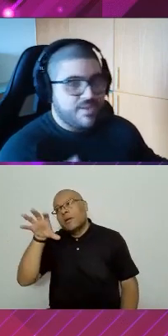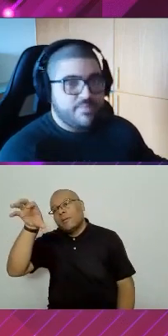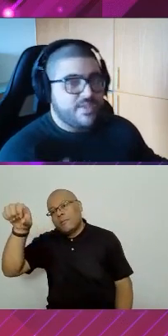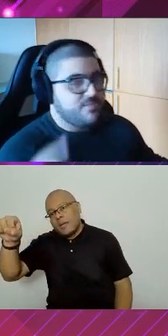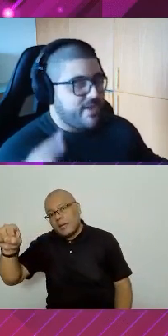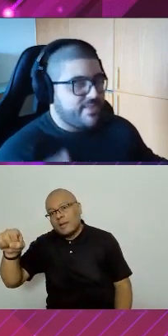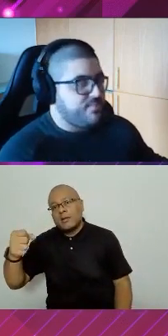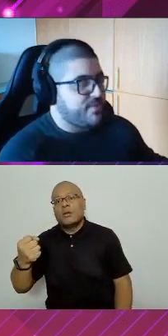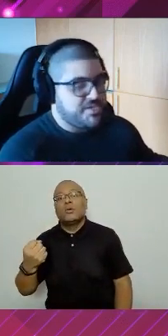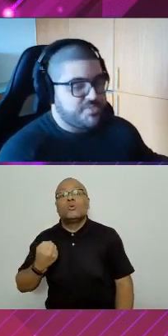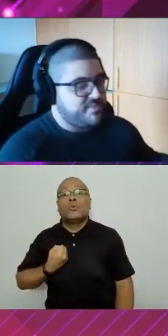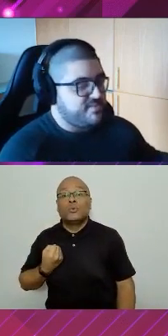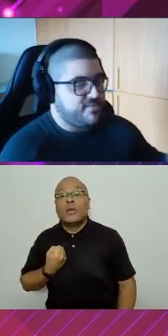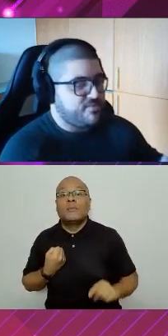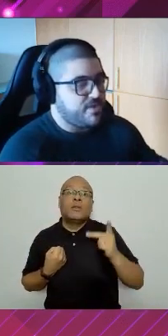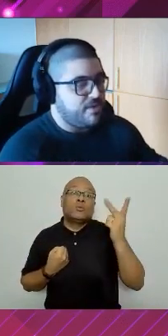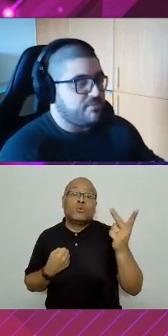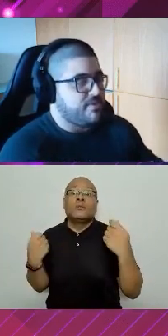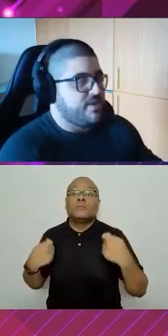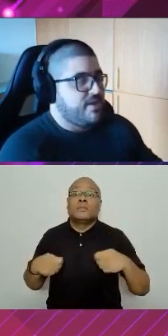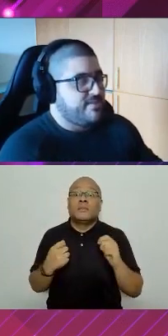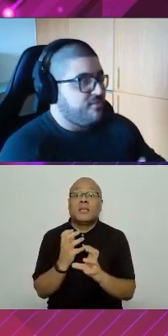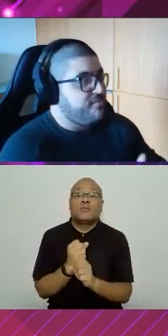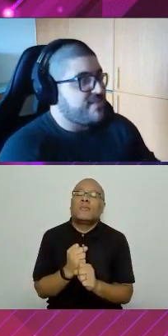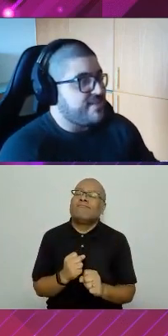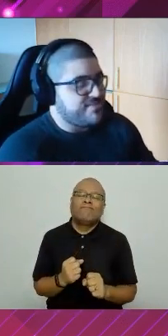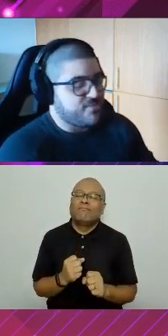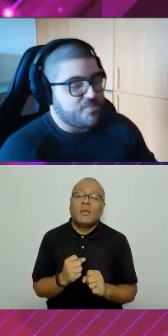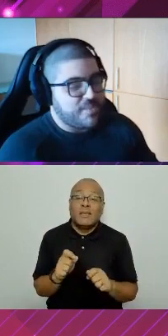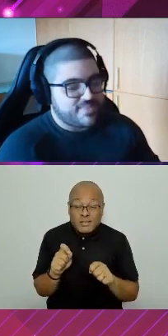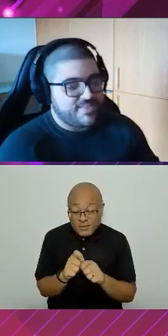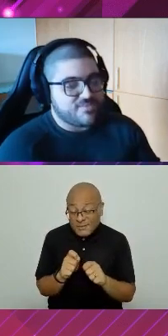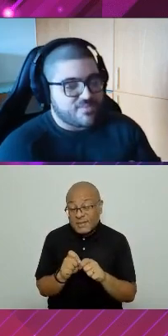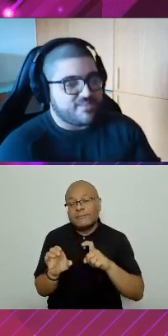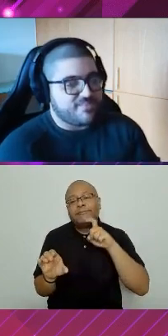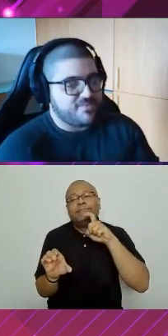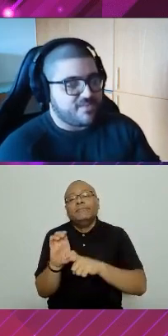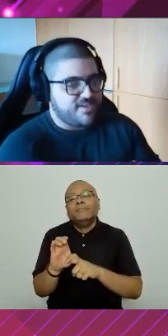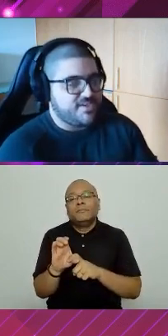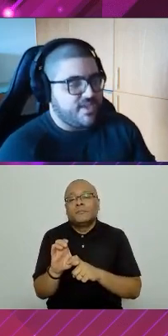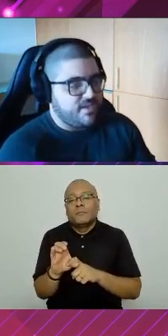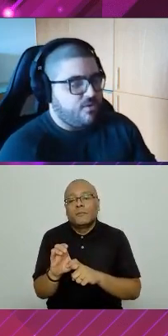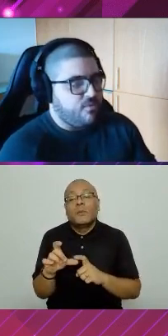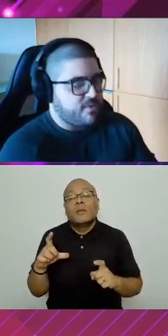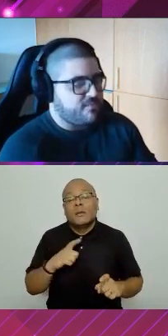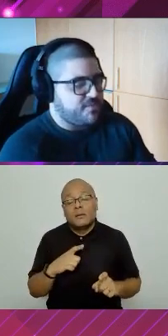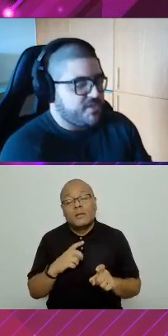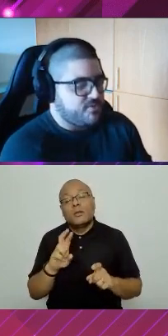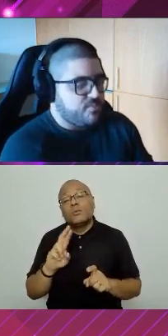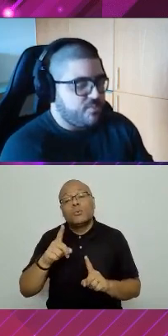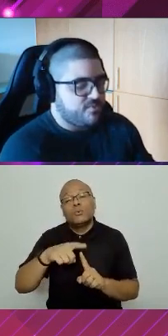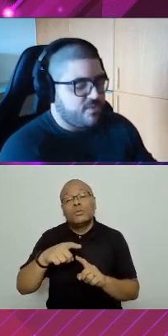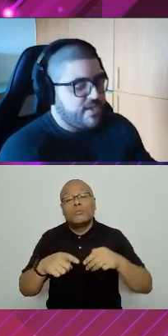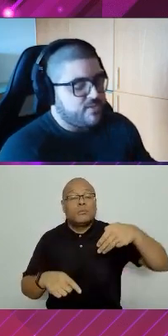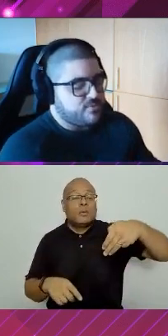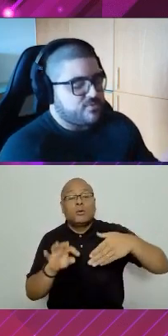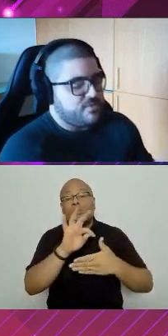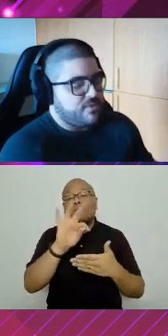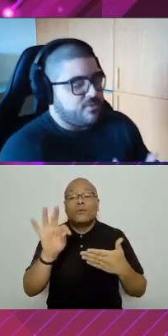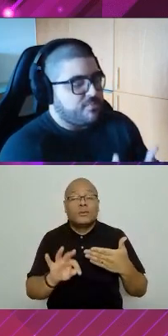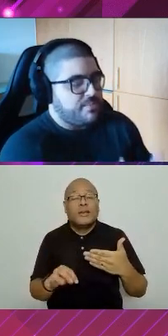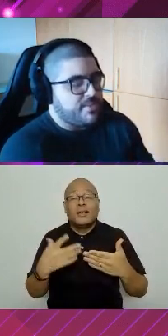que tem lá no number e no header porque a gente precisa fazer um cálculo. Se eu fizer isso, estou matando os benefícios que a gente tem com o micro front-end. Eu não posso